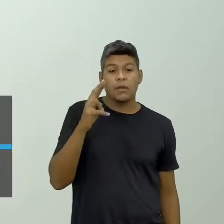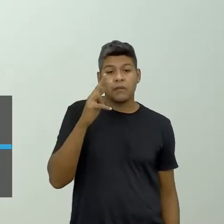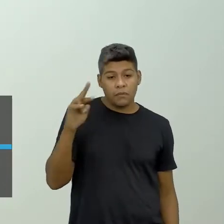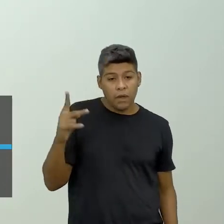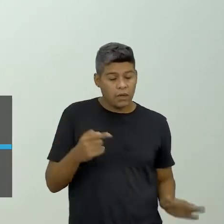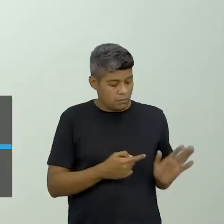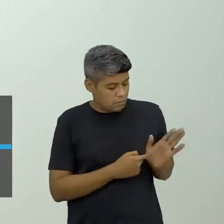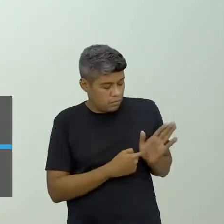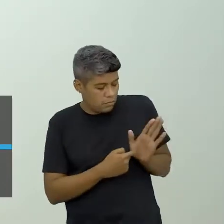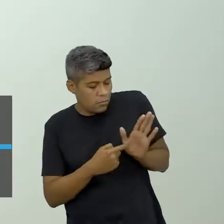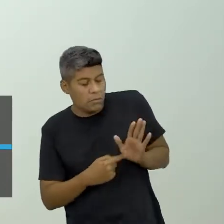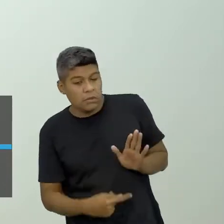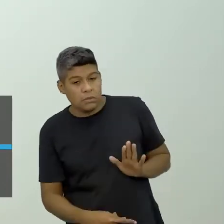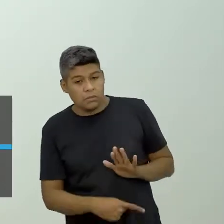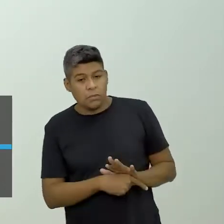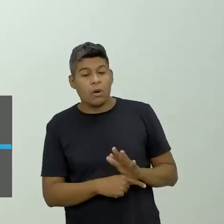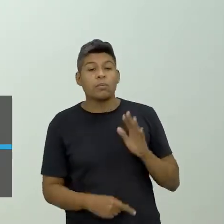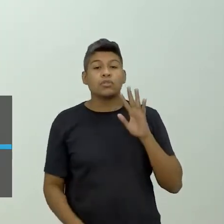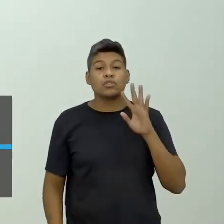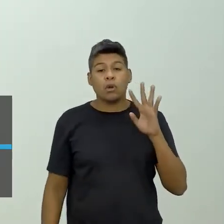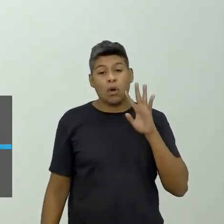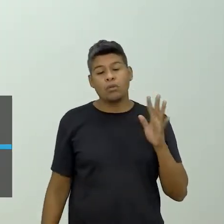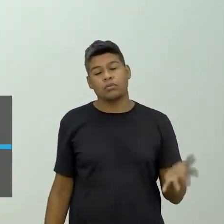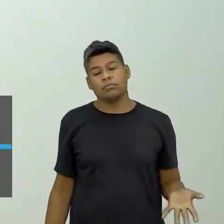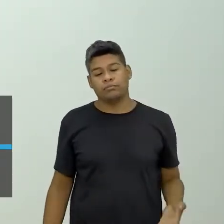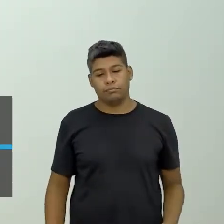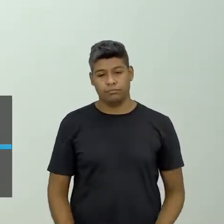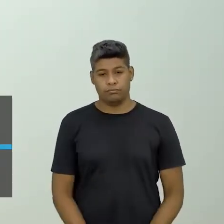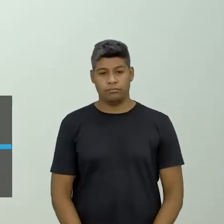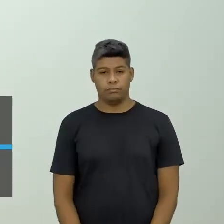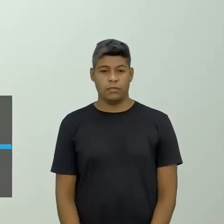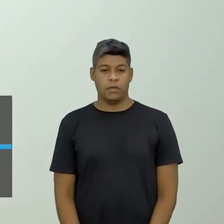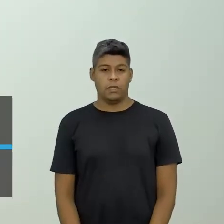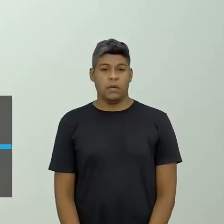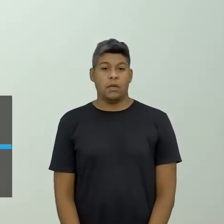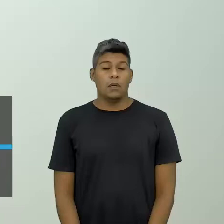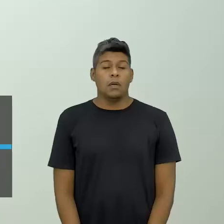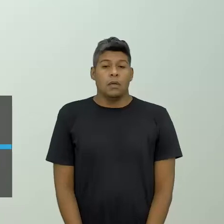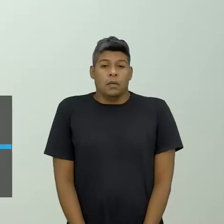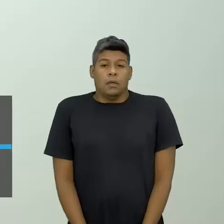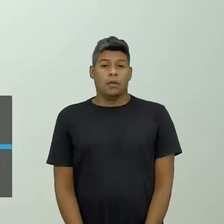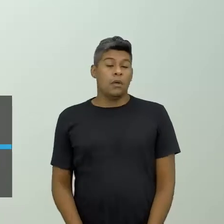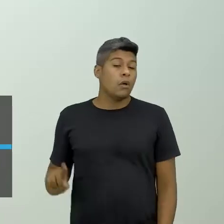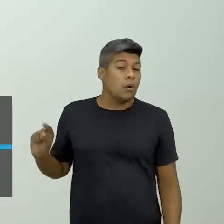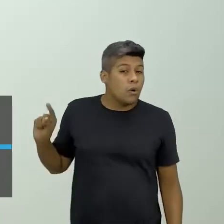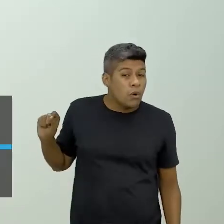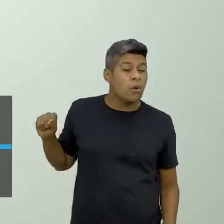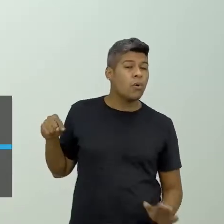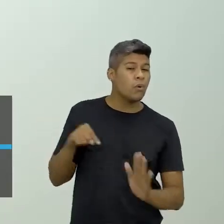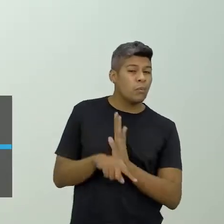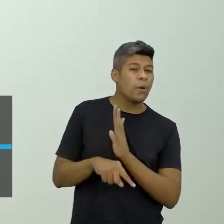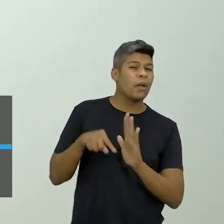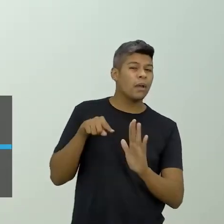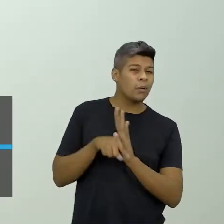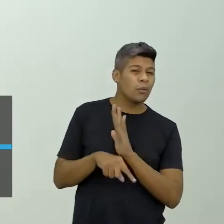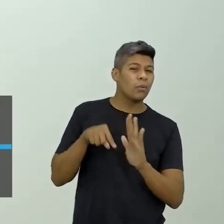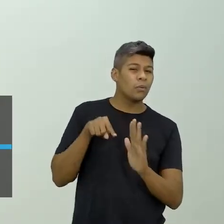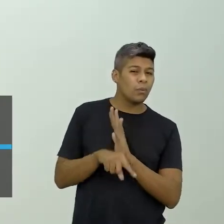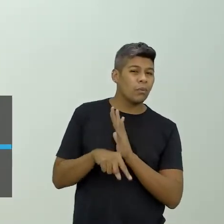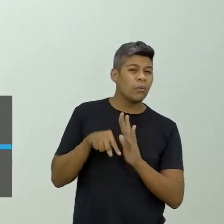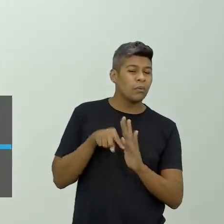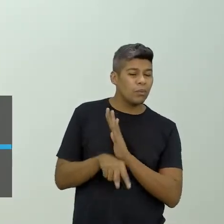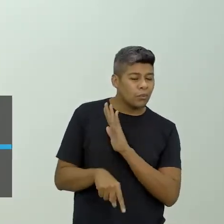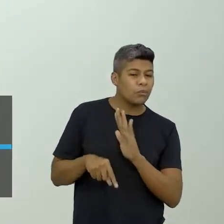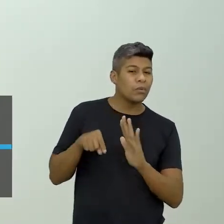vou projetar em cima desse sonho. Então, é assim, o que as perguntas questionadoras ou as perguntas